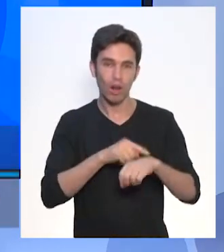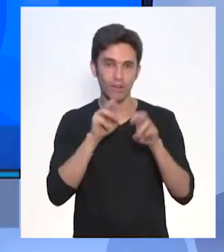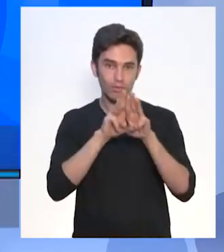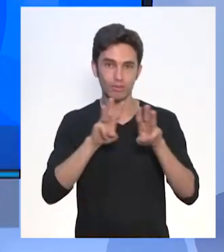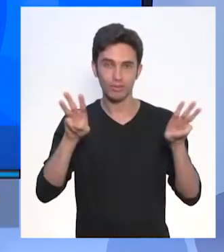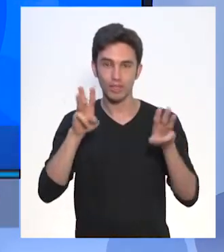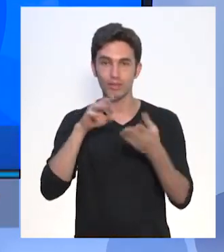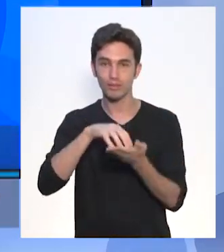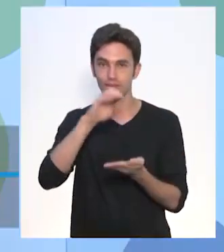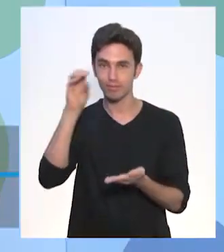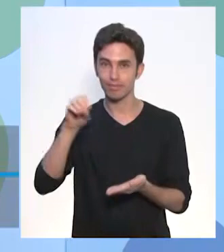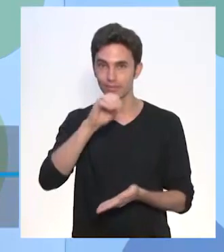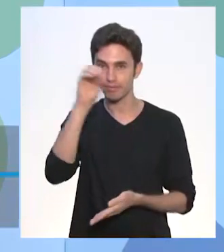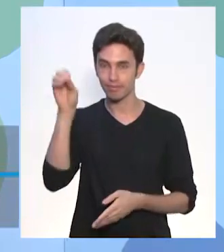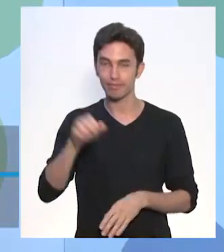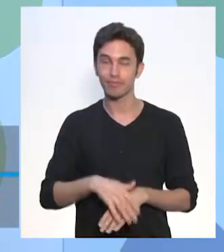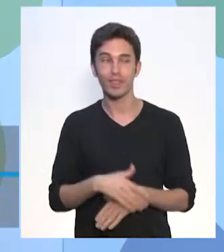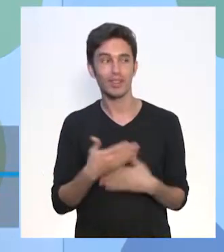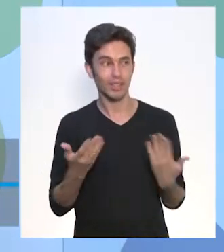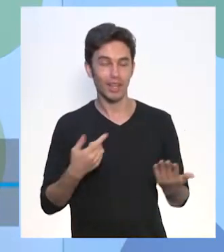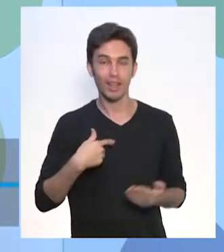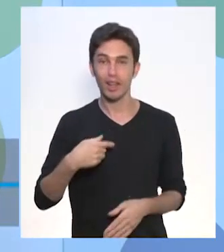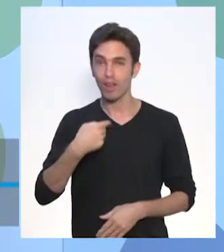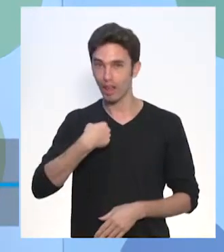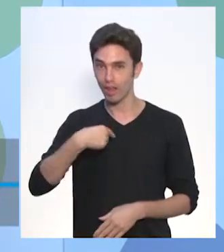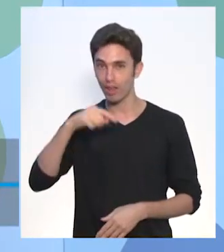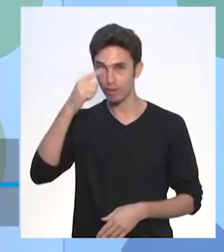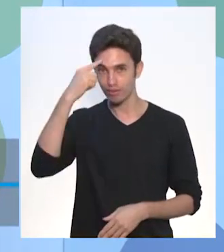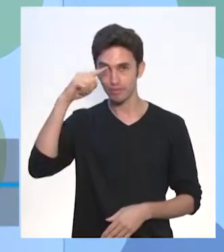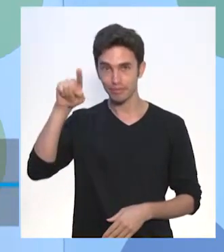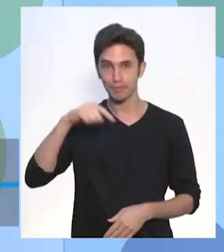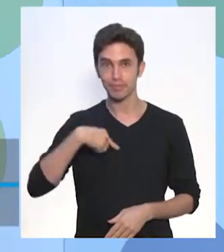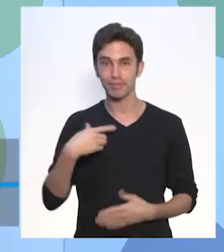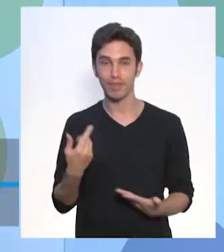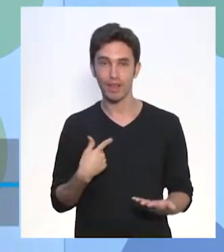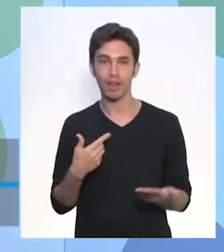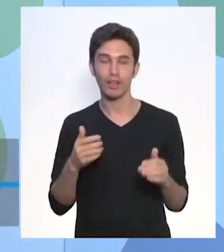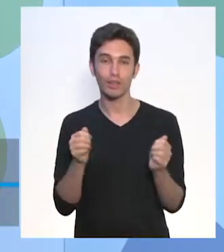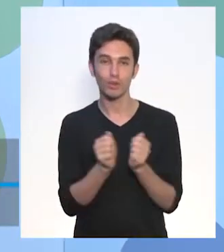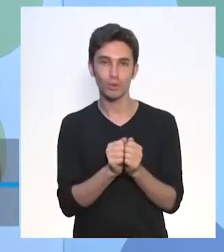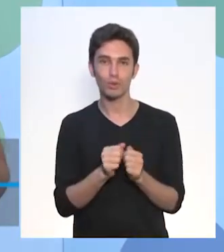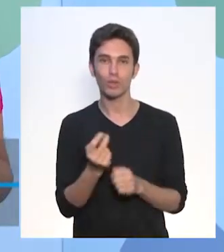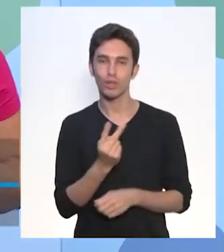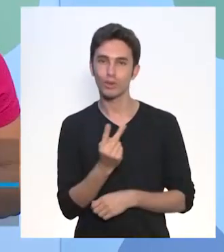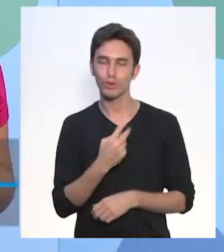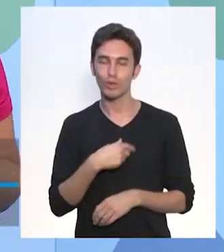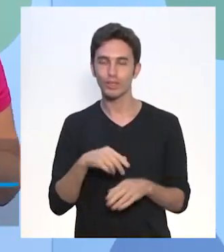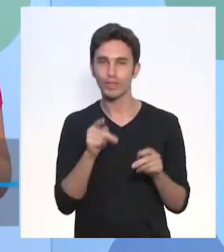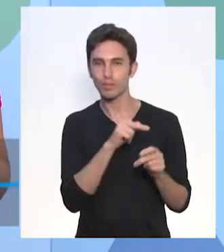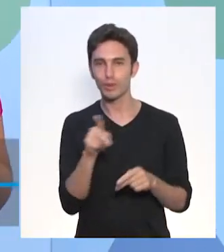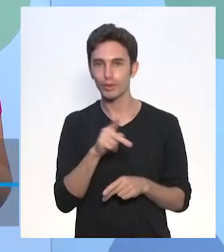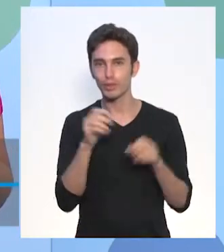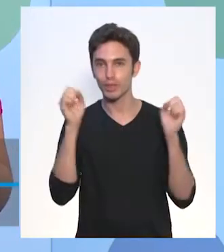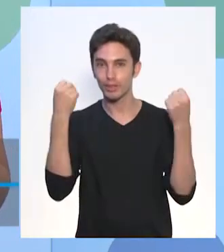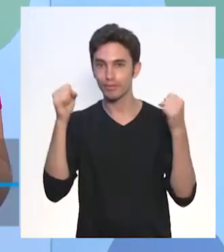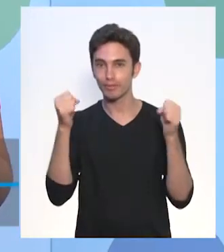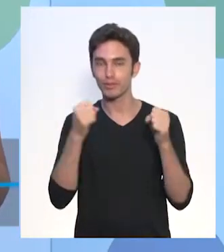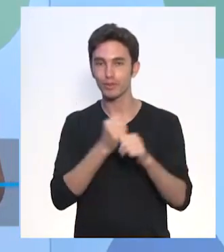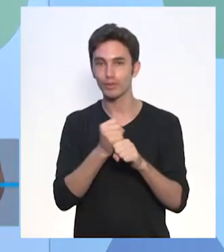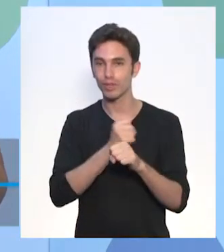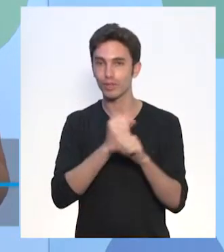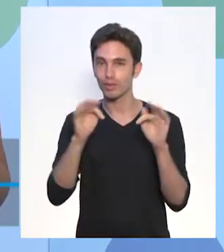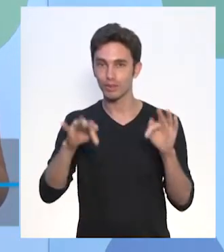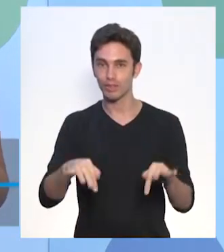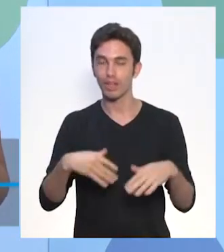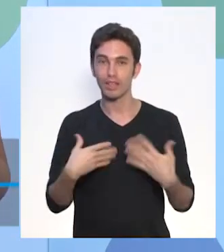Centro de Mídias. Isso aí Mara, eu professora Juliana faço parte aqui da dupla de Educação Física dos Anos Finais e